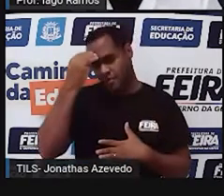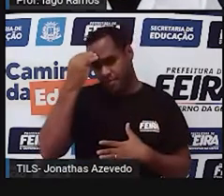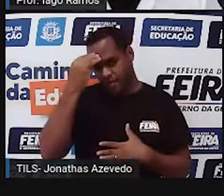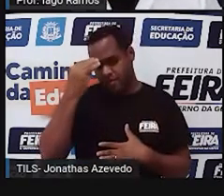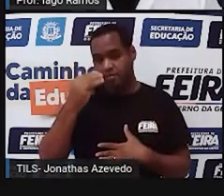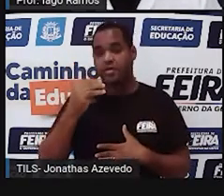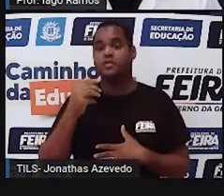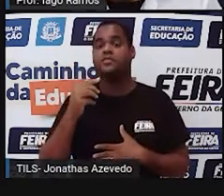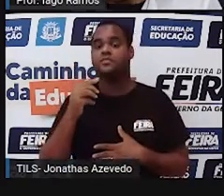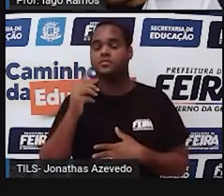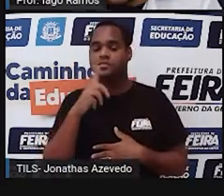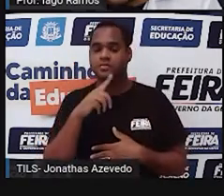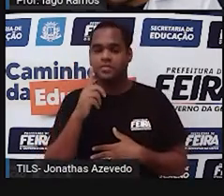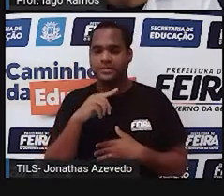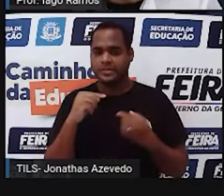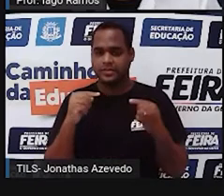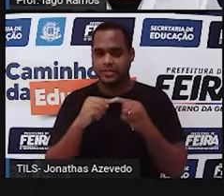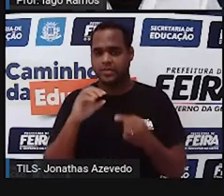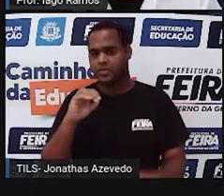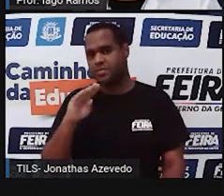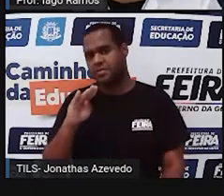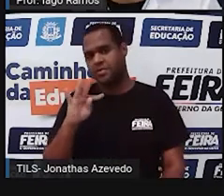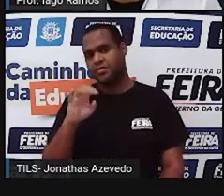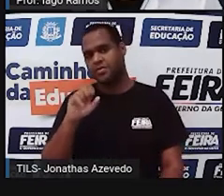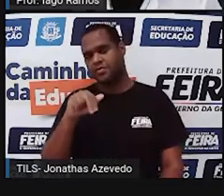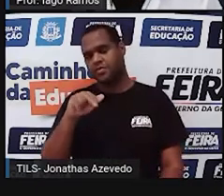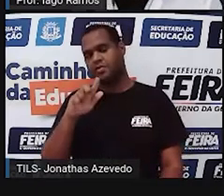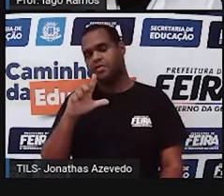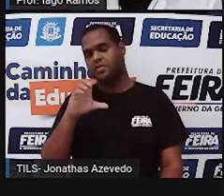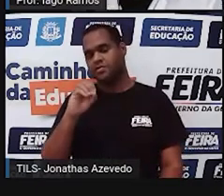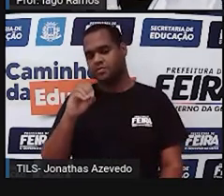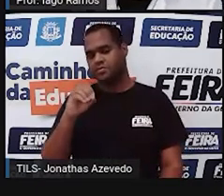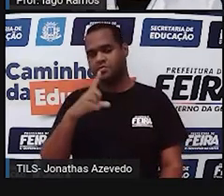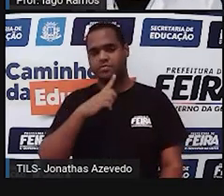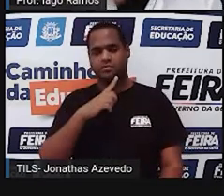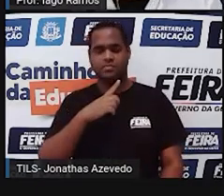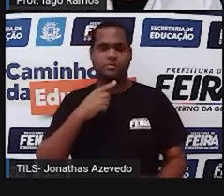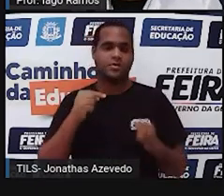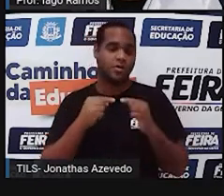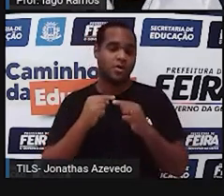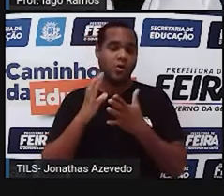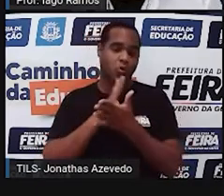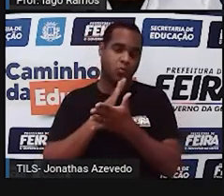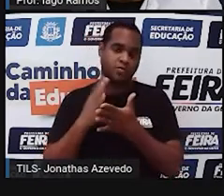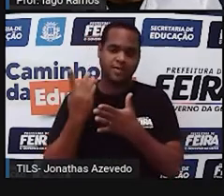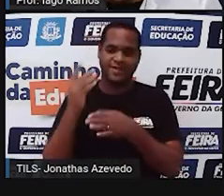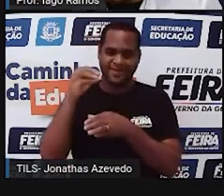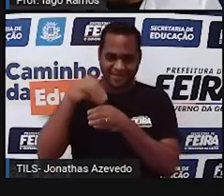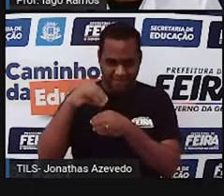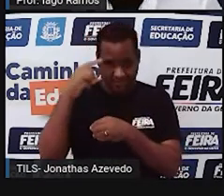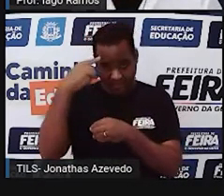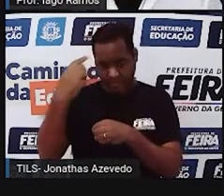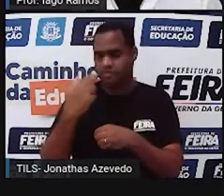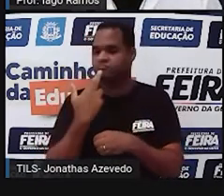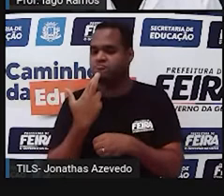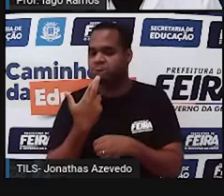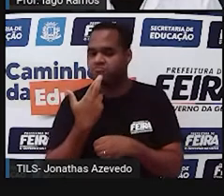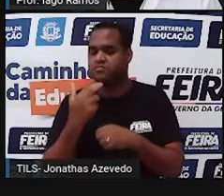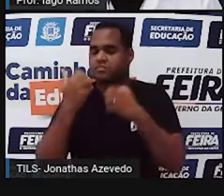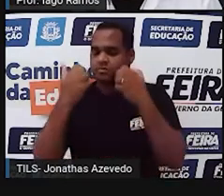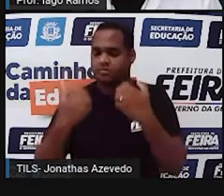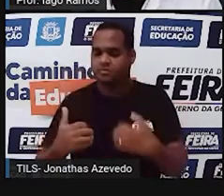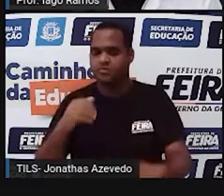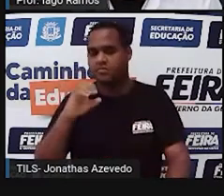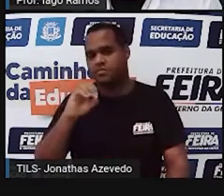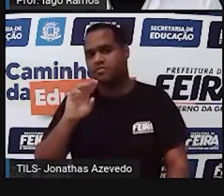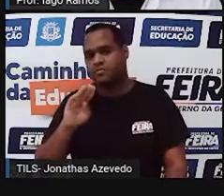obituzângulo? É aquele que um dos seus ângulos internos, um dos ângulos lá dentro, é um ângulo